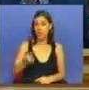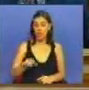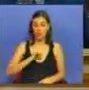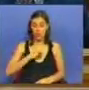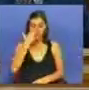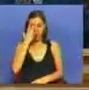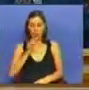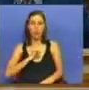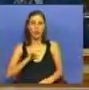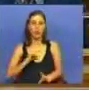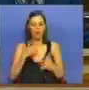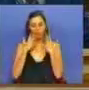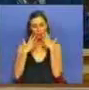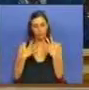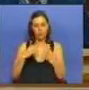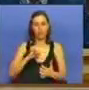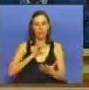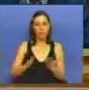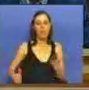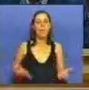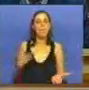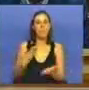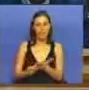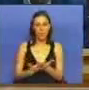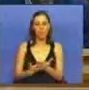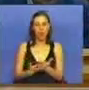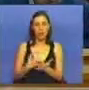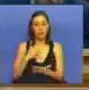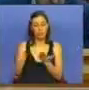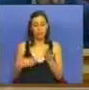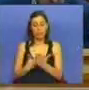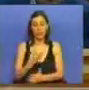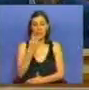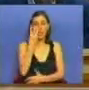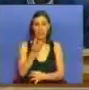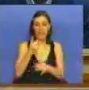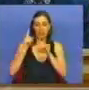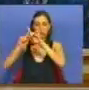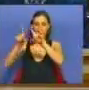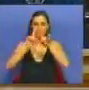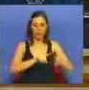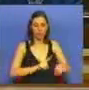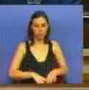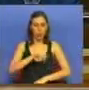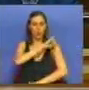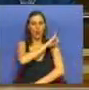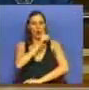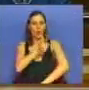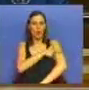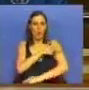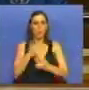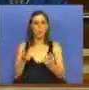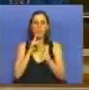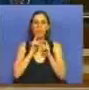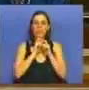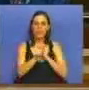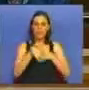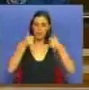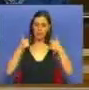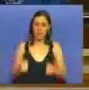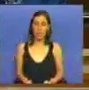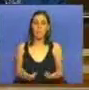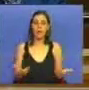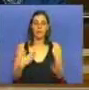nosso ponto de vista, está patente na nossa proposta, em que propomos três órgãos distintos, com competências bem definidas,